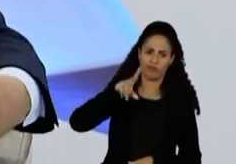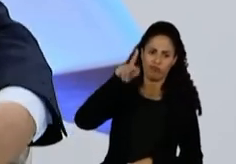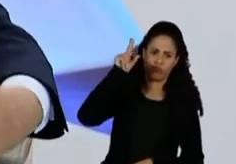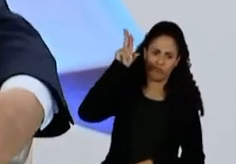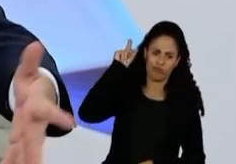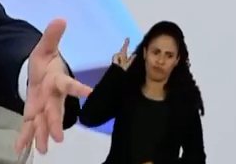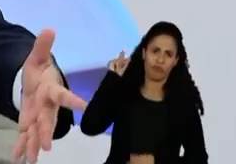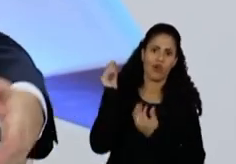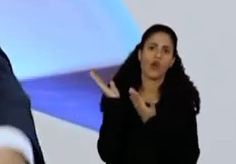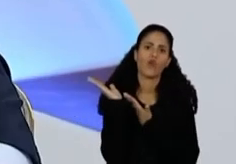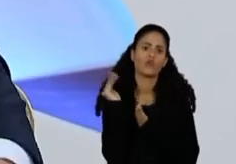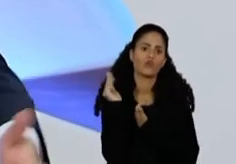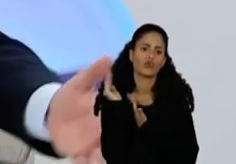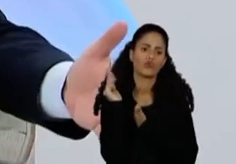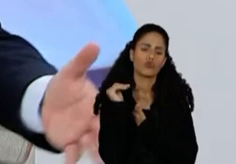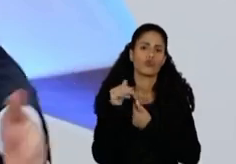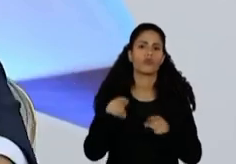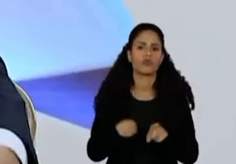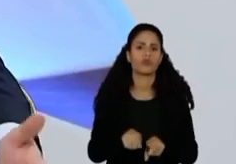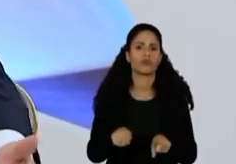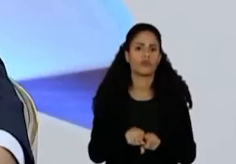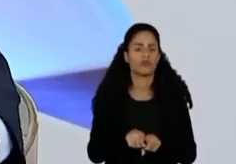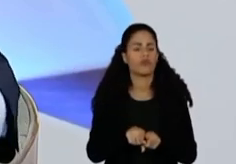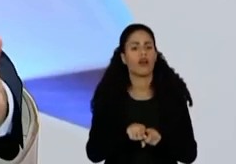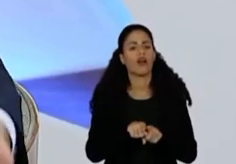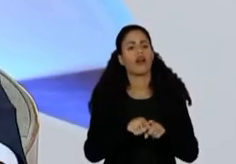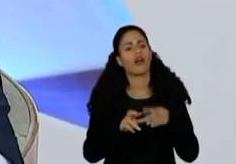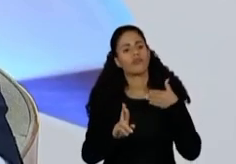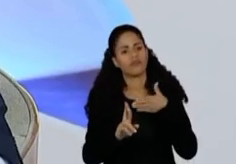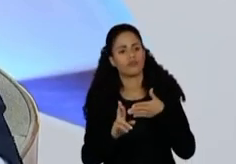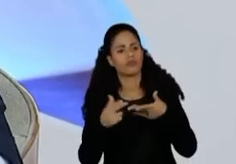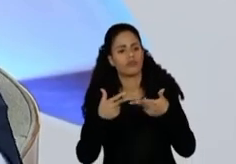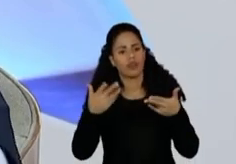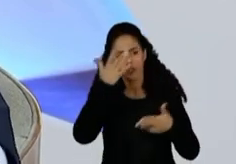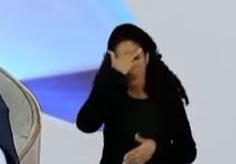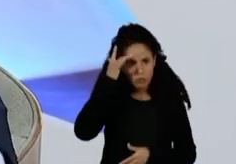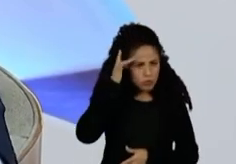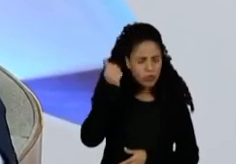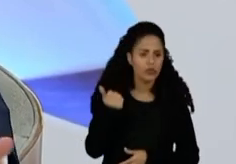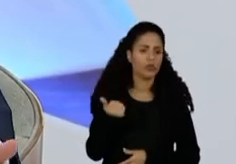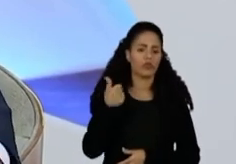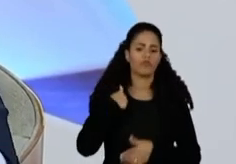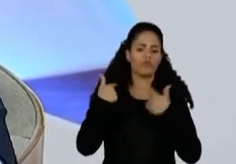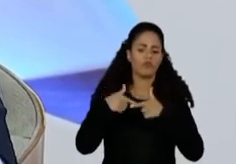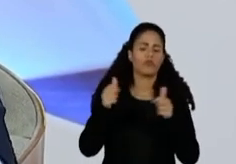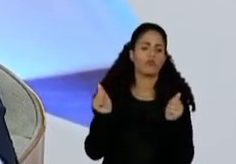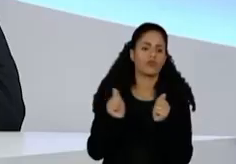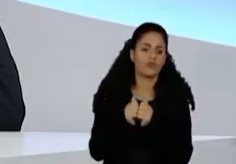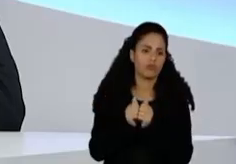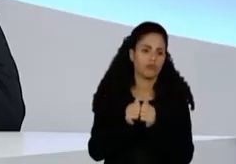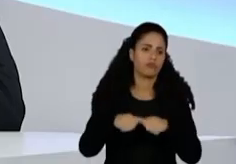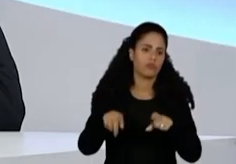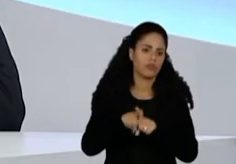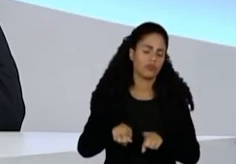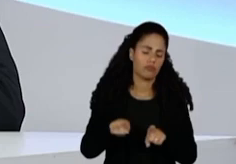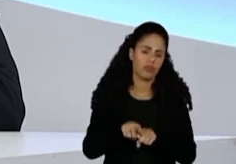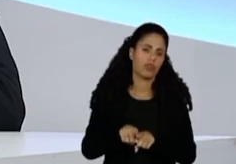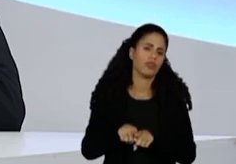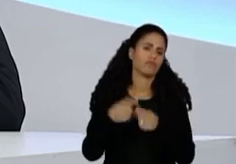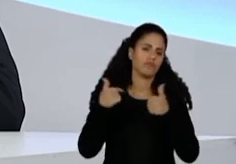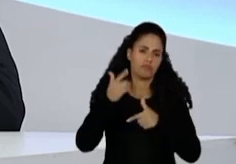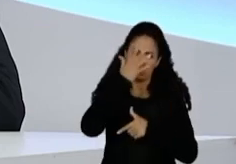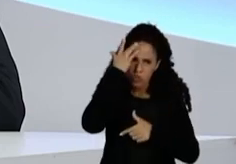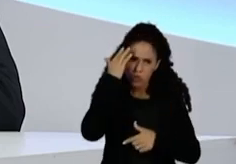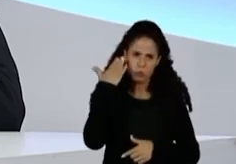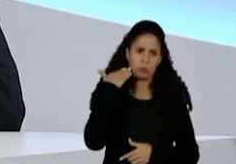juventude. Nessa cadeira aqui sentou uma referência para mim, que era Brizola e Darcy Ribeiro. Trabalhei antes de ir para Rio Grande do Norte com eles, até na época de